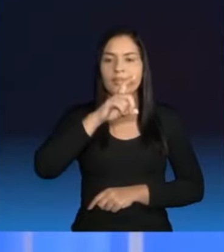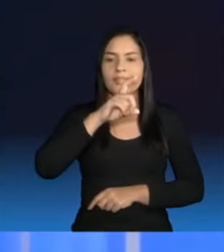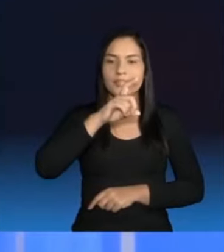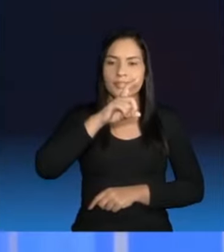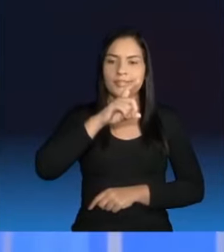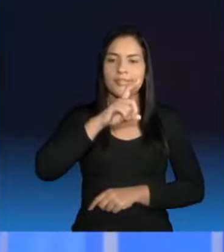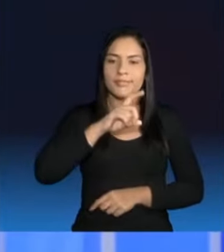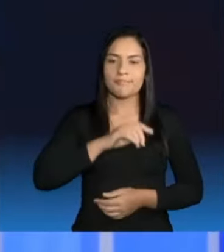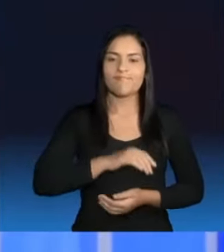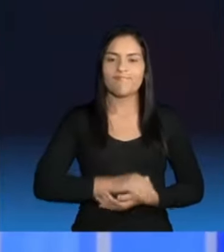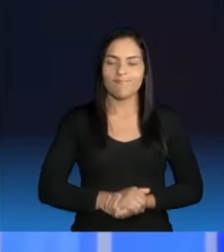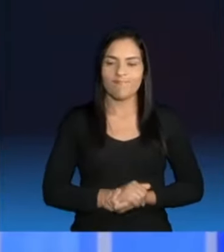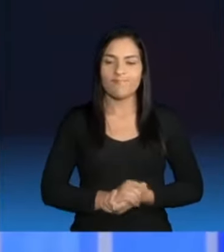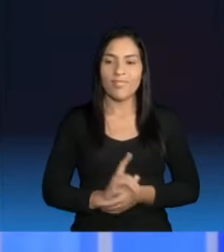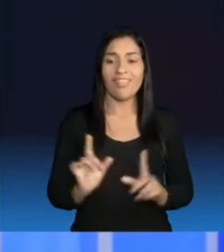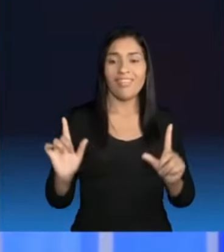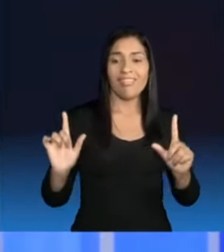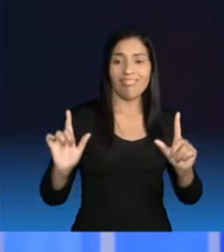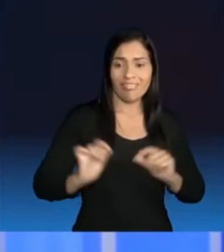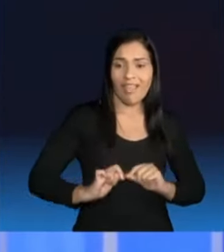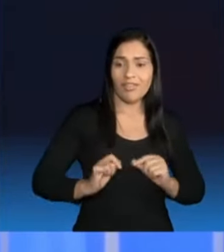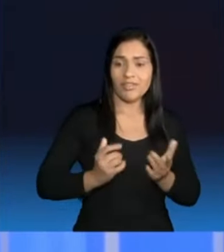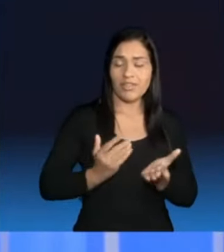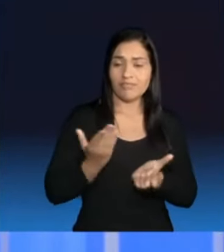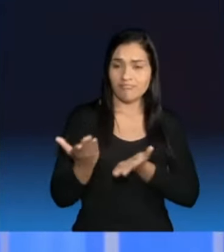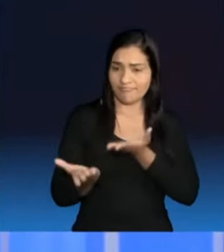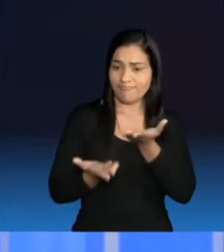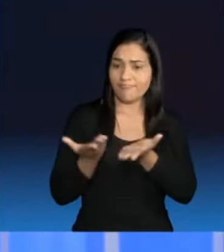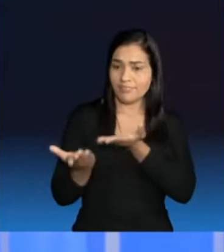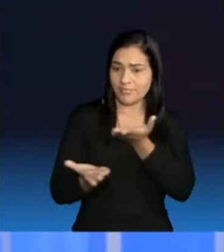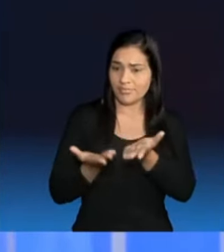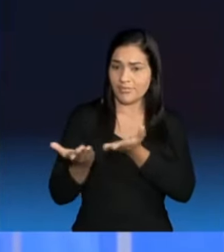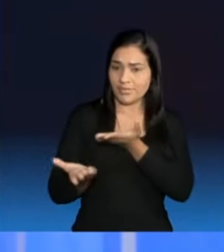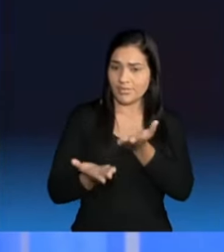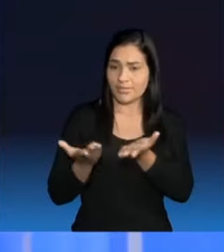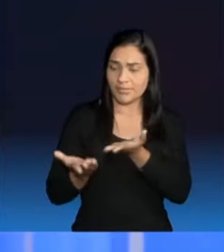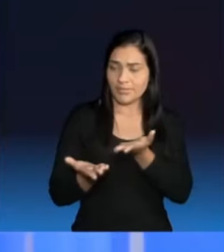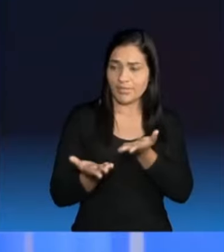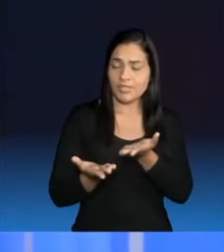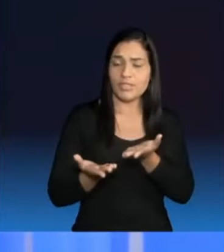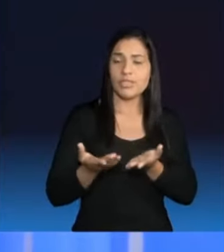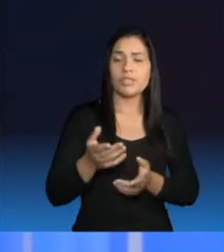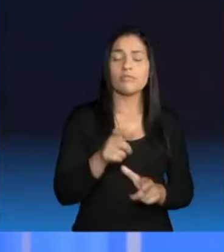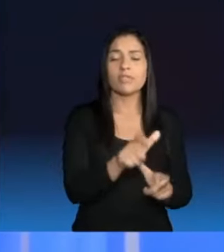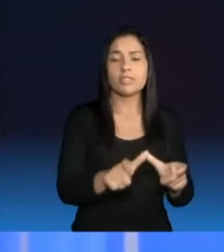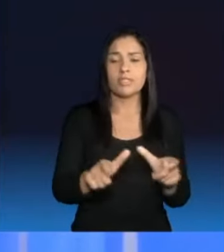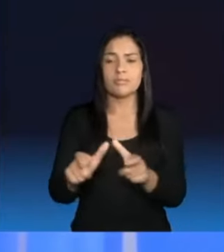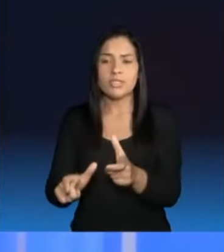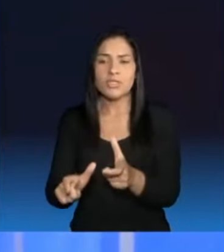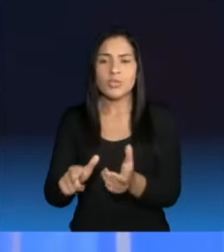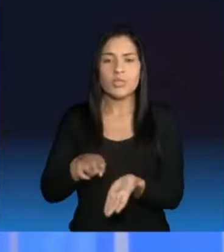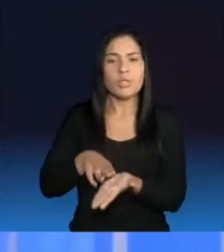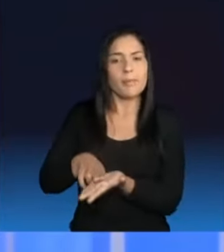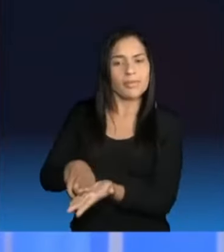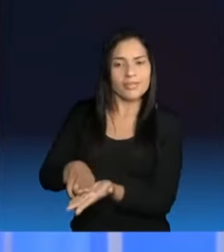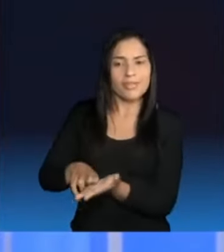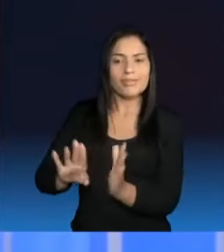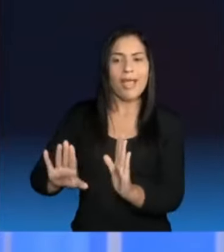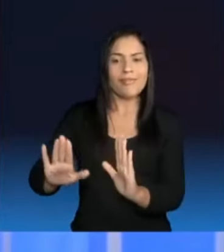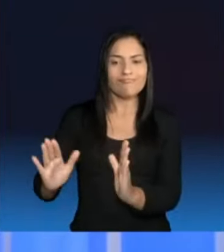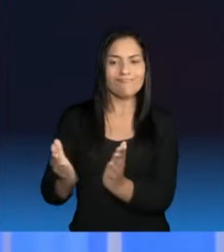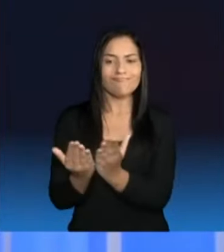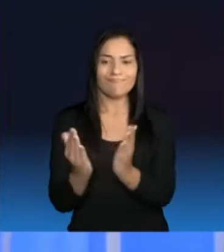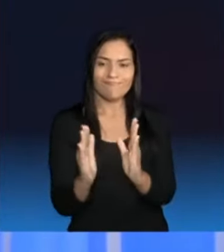hospitais que podiam estar atendendo a pessoas aqui em Natal, a pacientes, foram fechadas as portas.